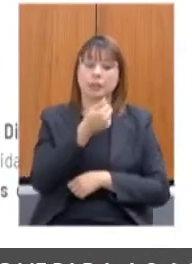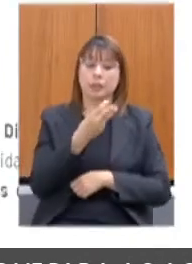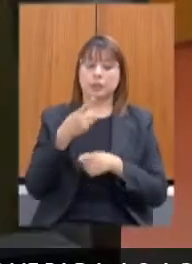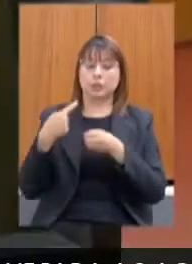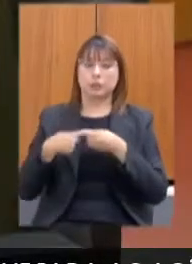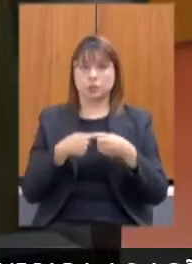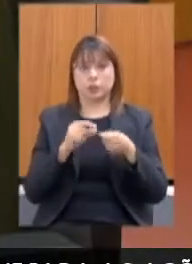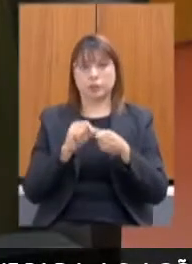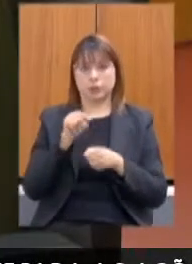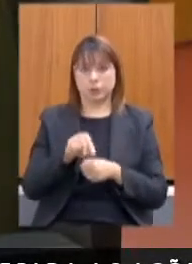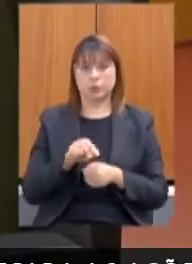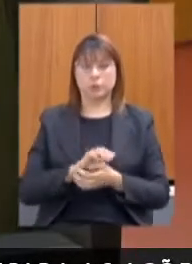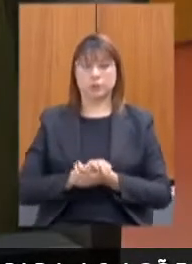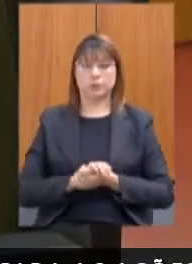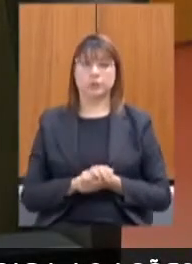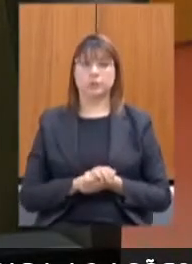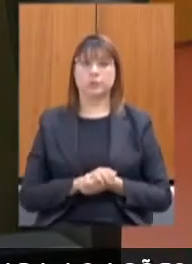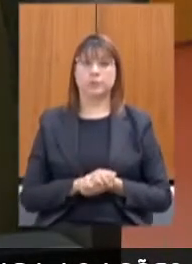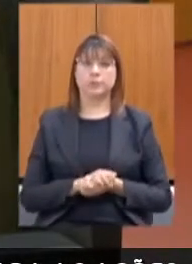Estado.